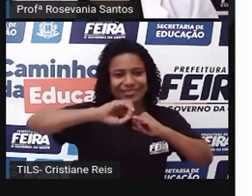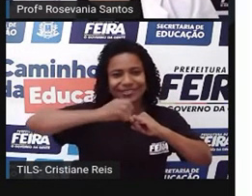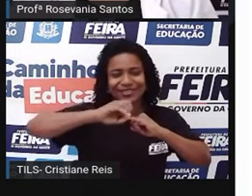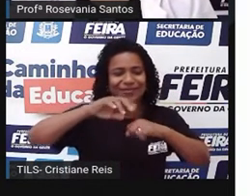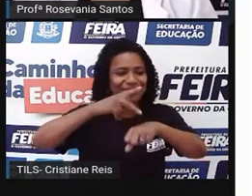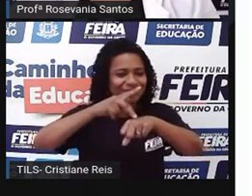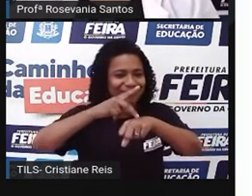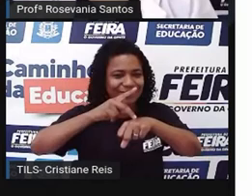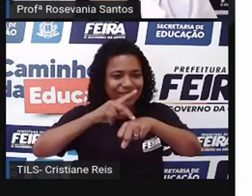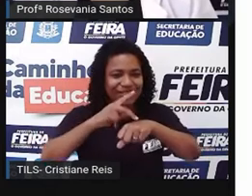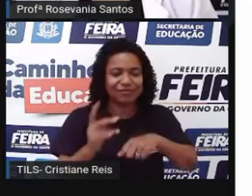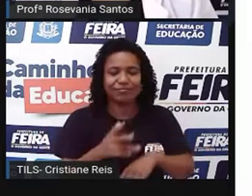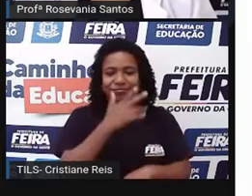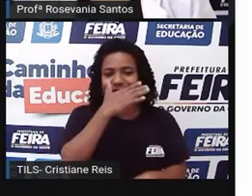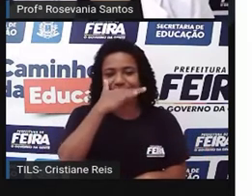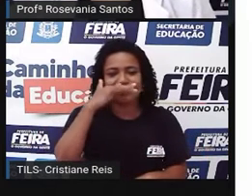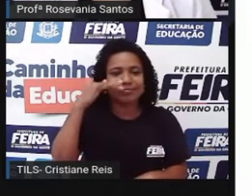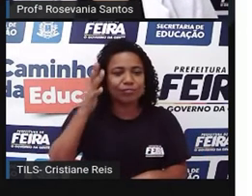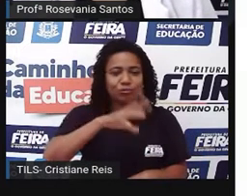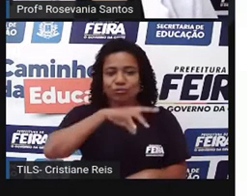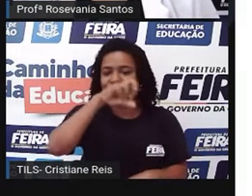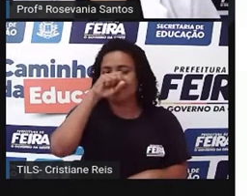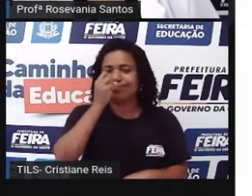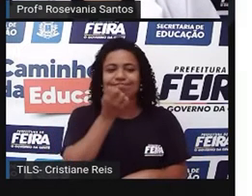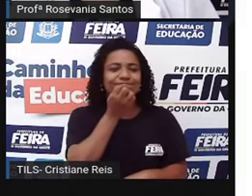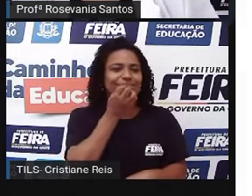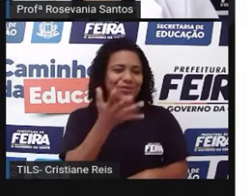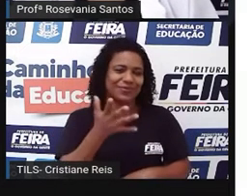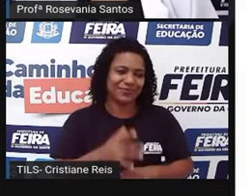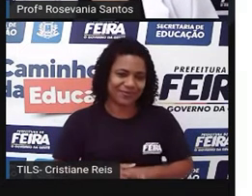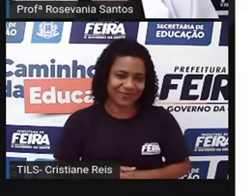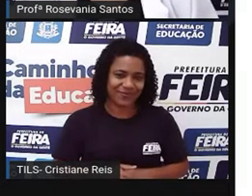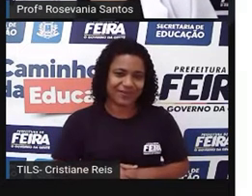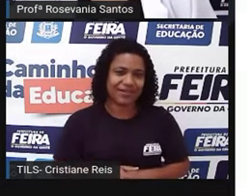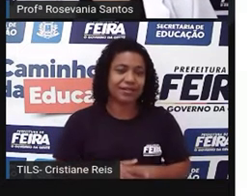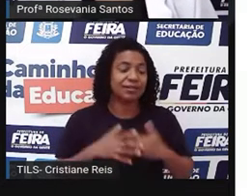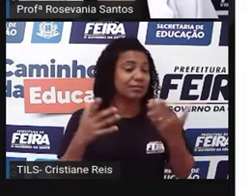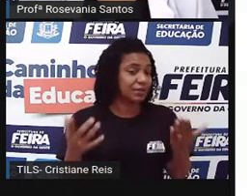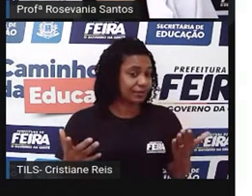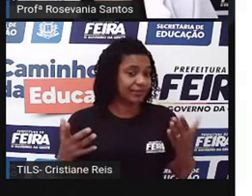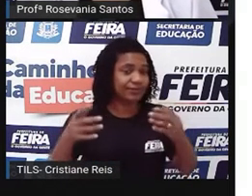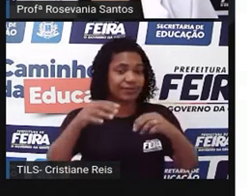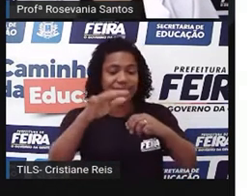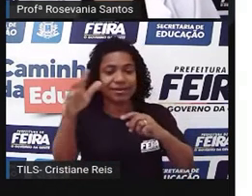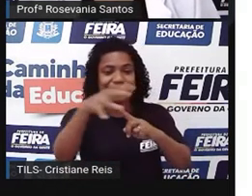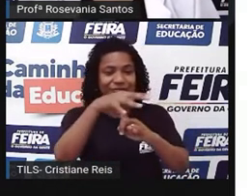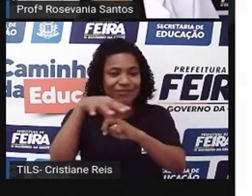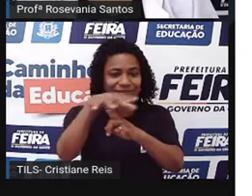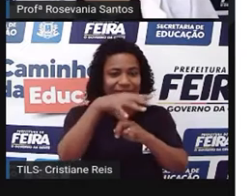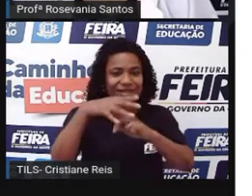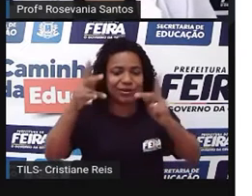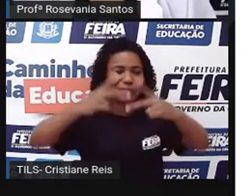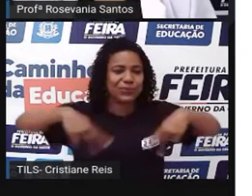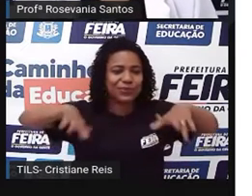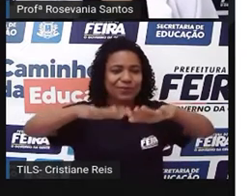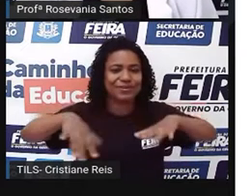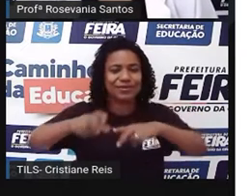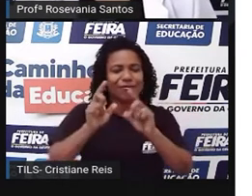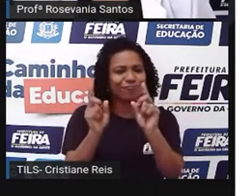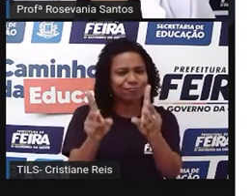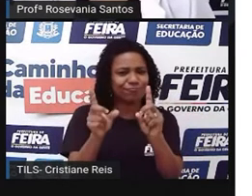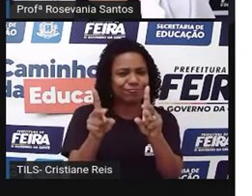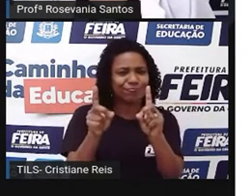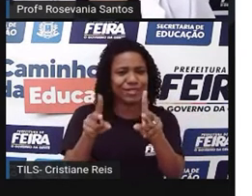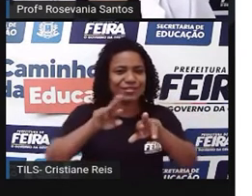praticamente, né, da feira como um todo, né. Então, na feira popular, diversos feirantes comercializam as mais variadas mercadorias e